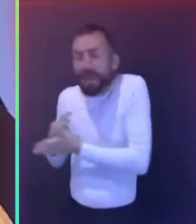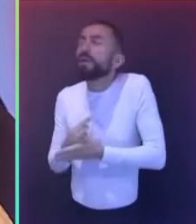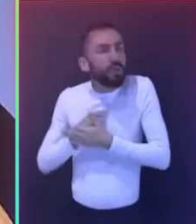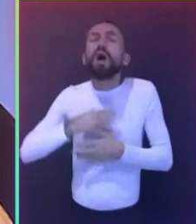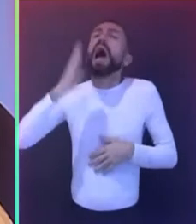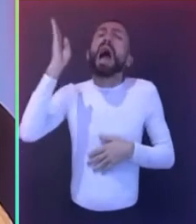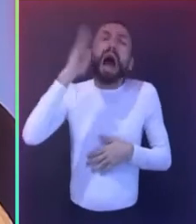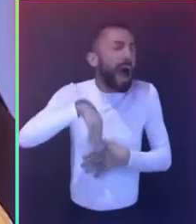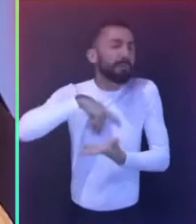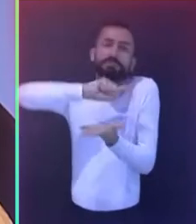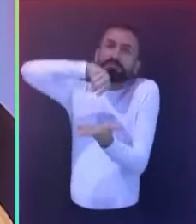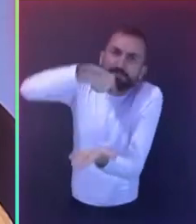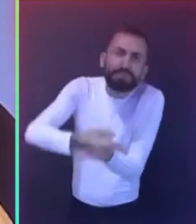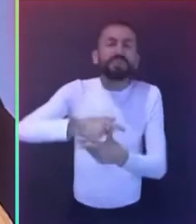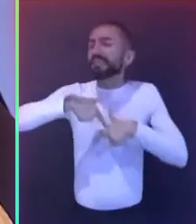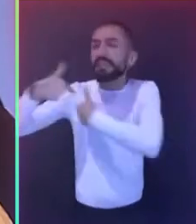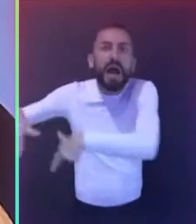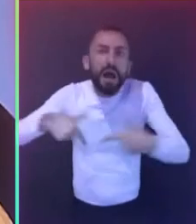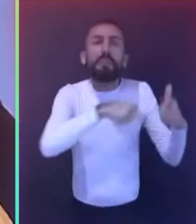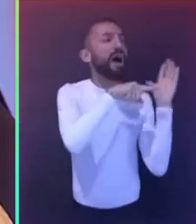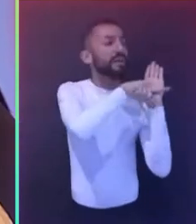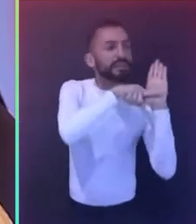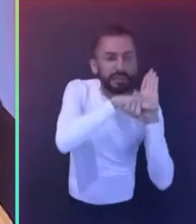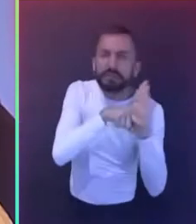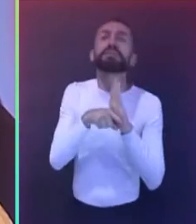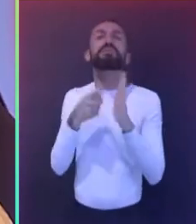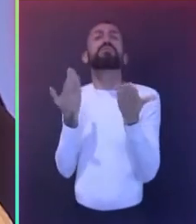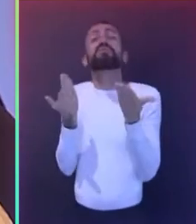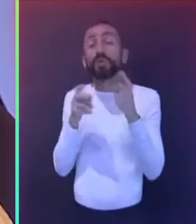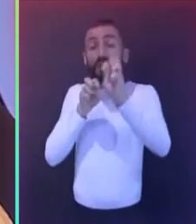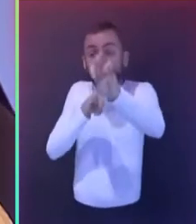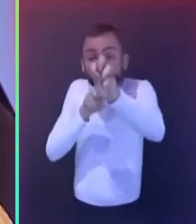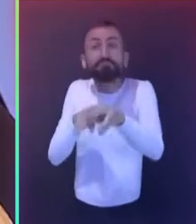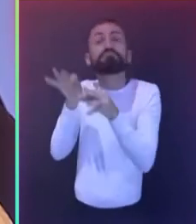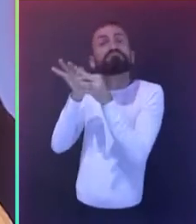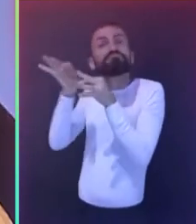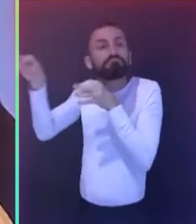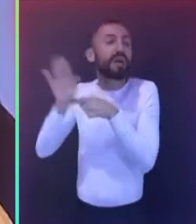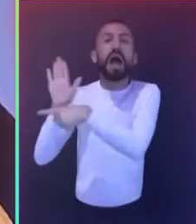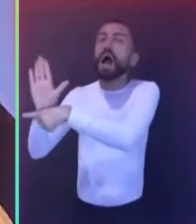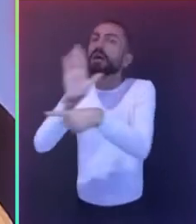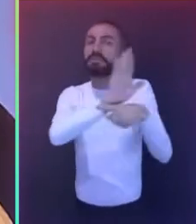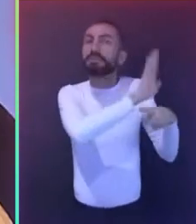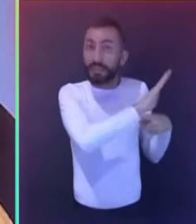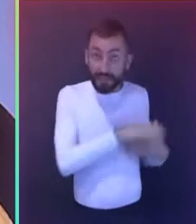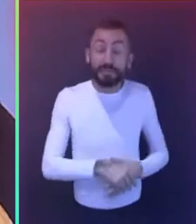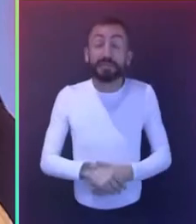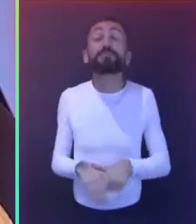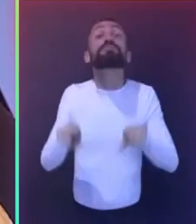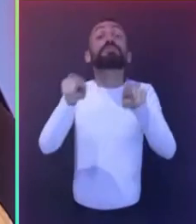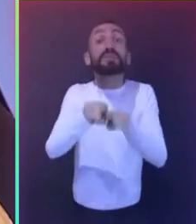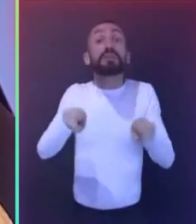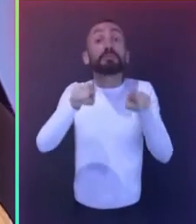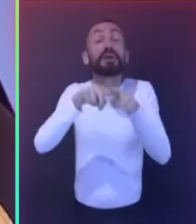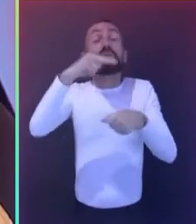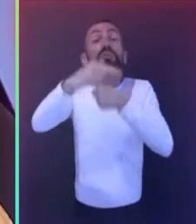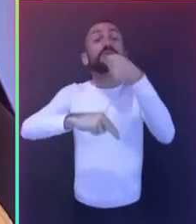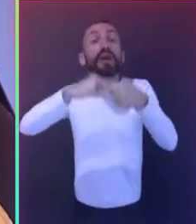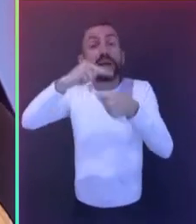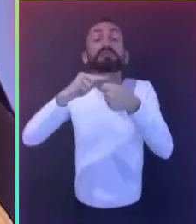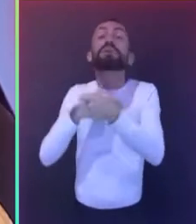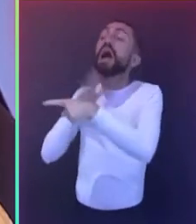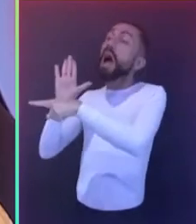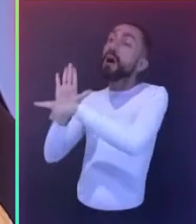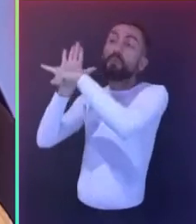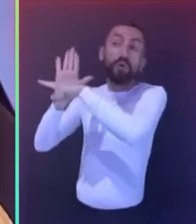ações de ensino, pesquisa, extensão e assistência. Apoiou também a gestão com a participação